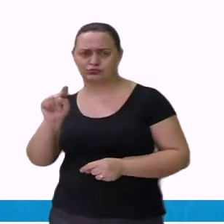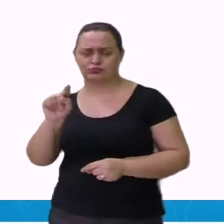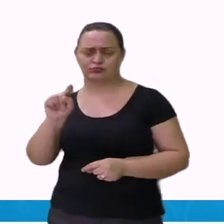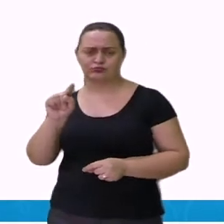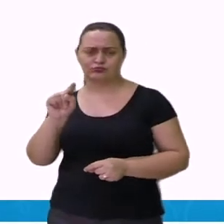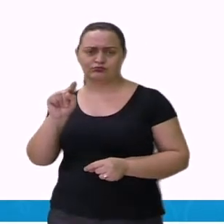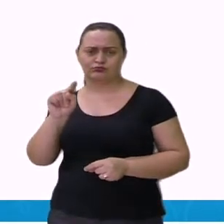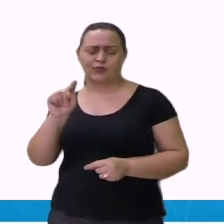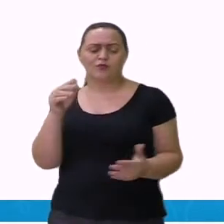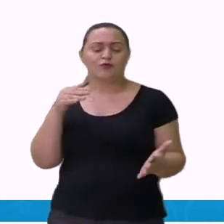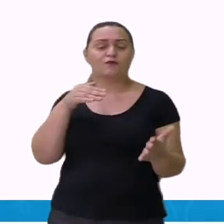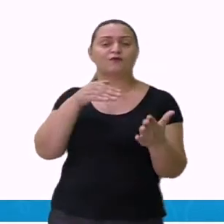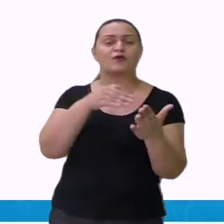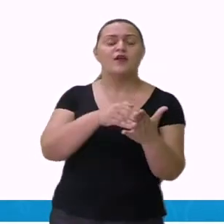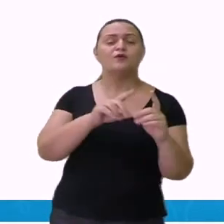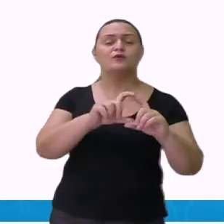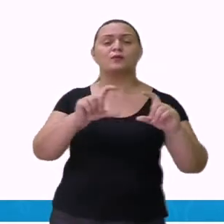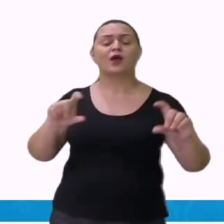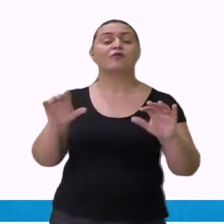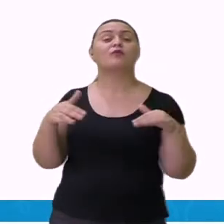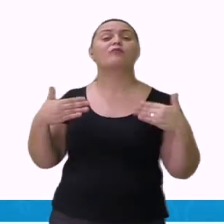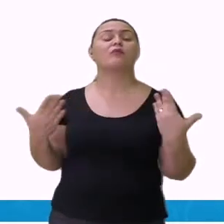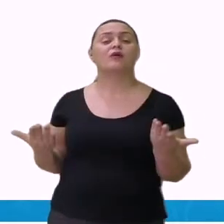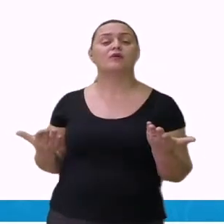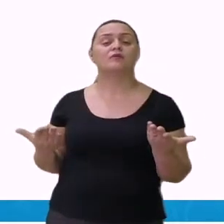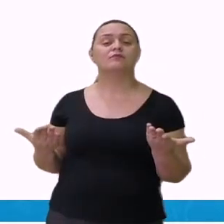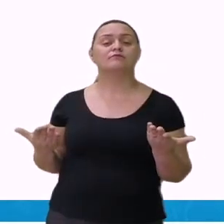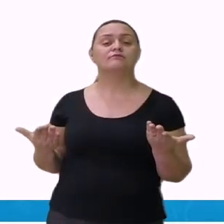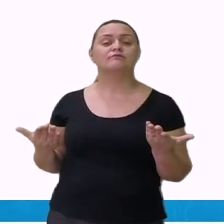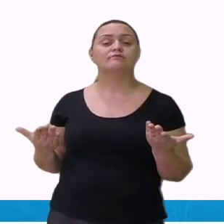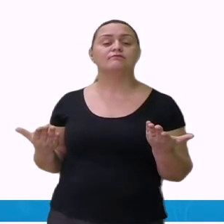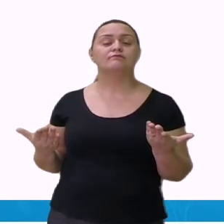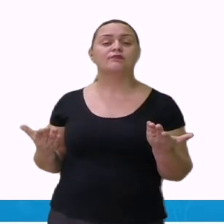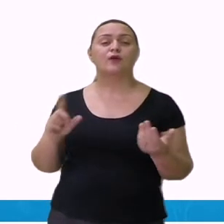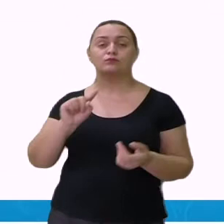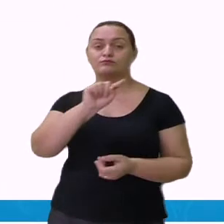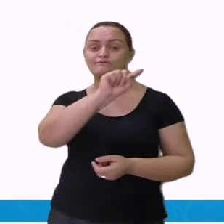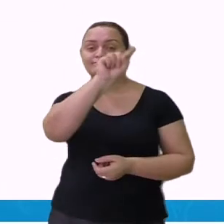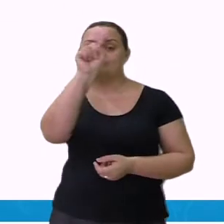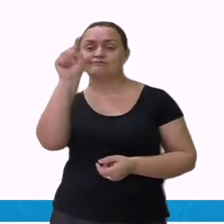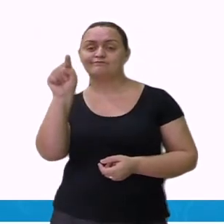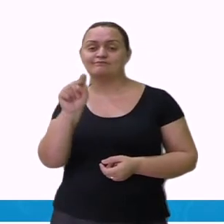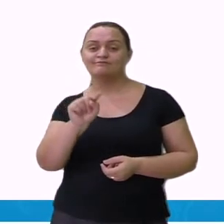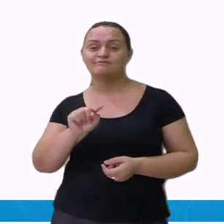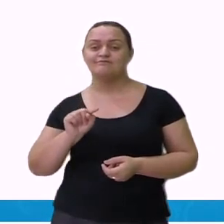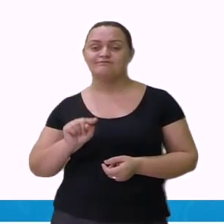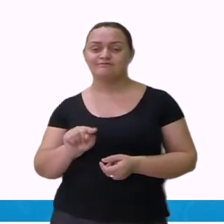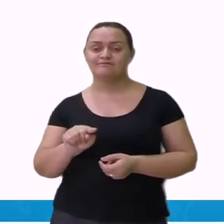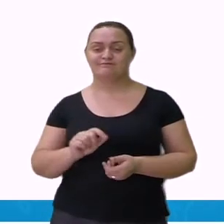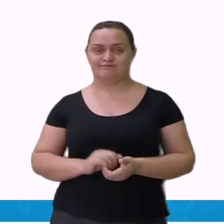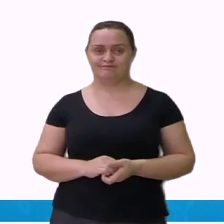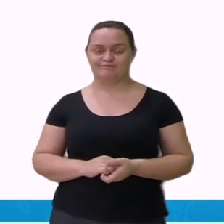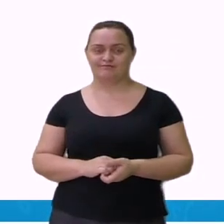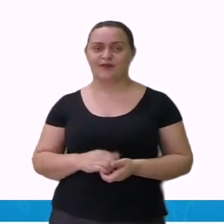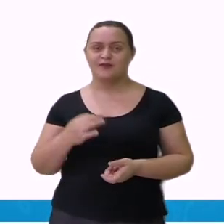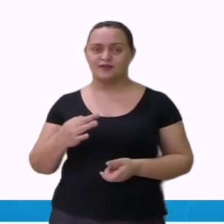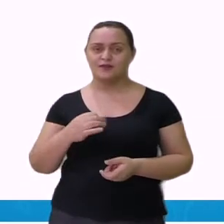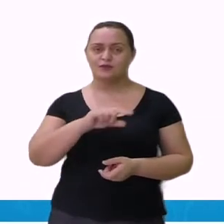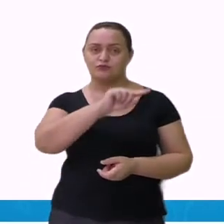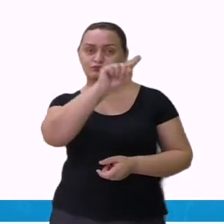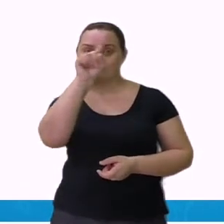mesmo parágrafo? Qual é a pontuação final? É um ponto de interrogação.